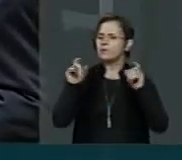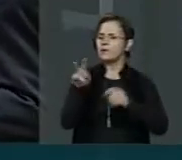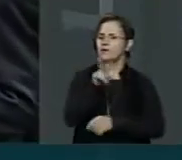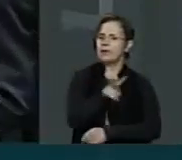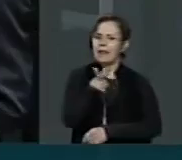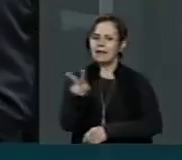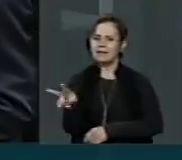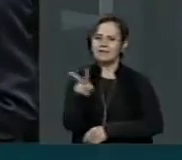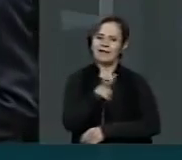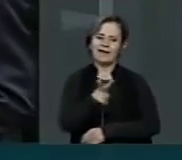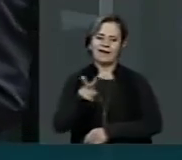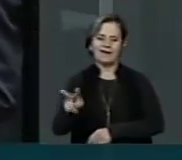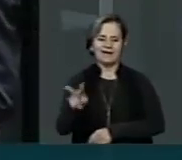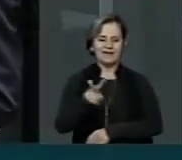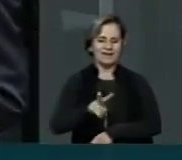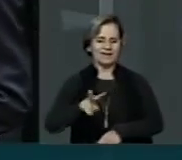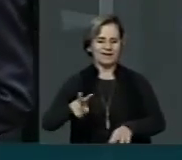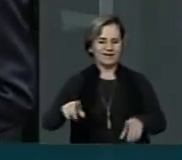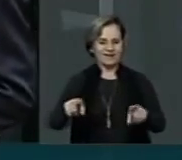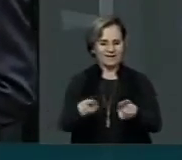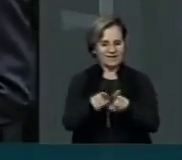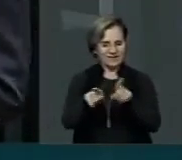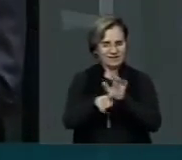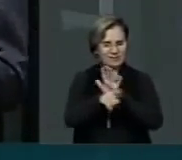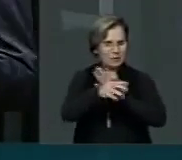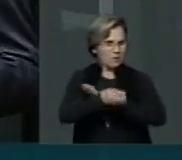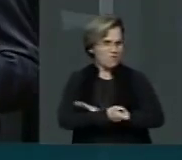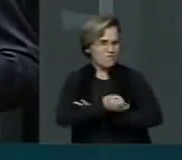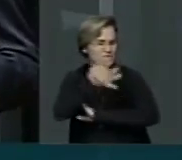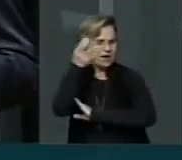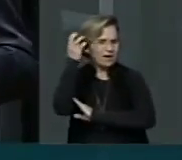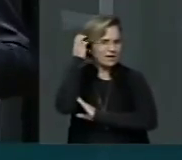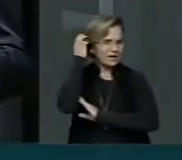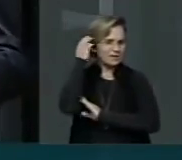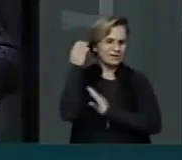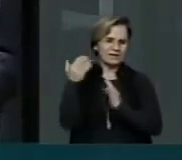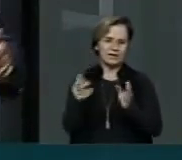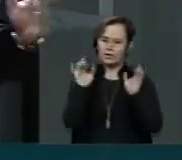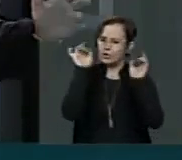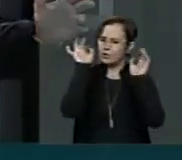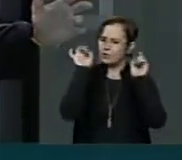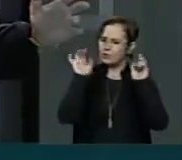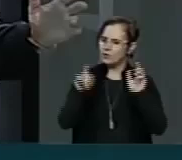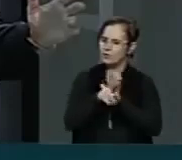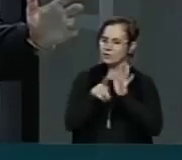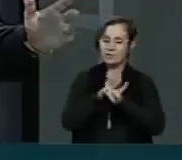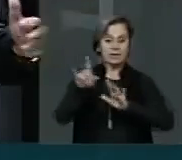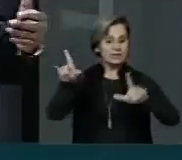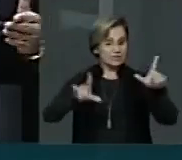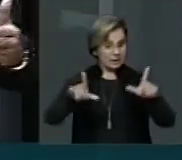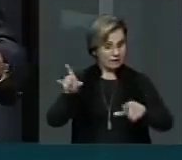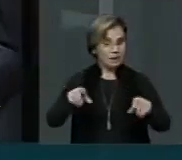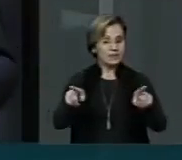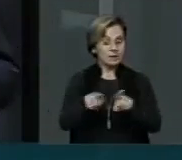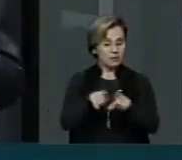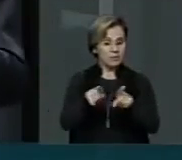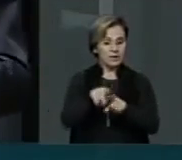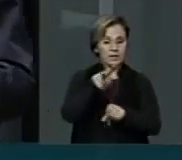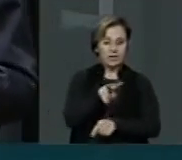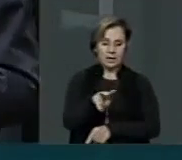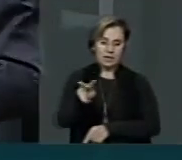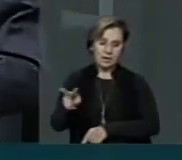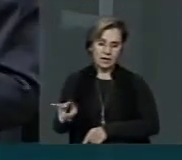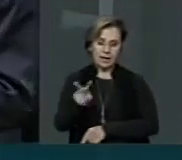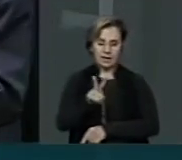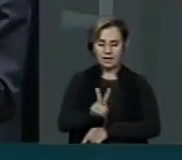Difusora, a Rádio Mirante, a Mais FM, entre outras, programas especializados de TV. E nós fazemos